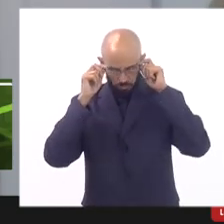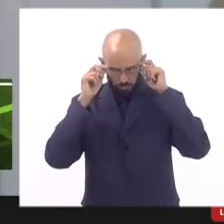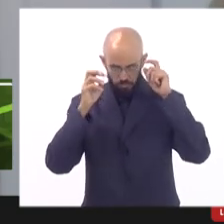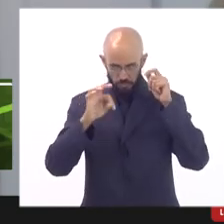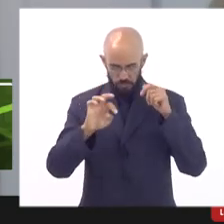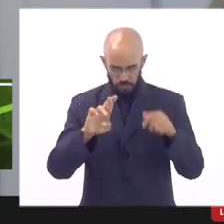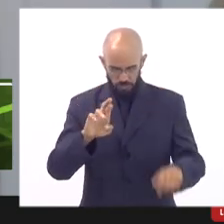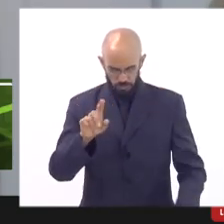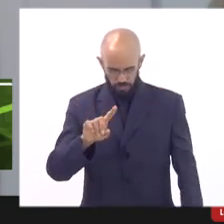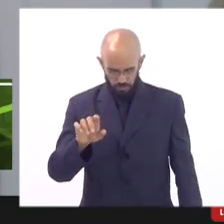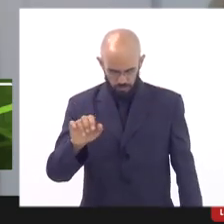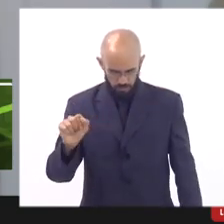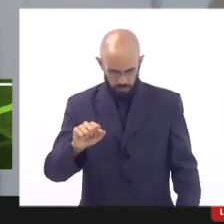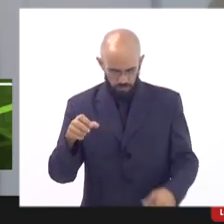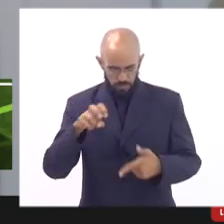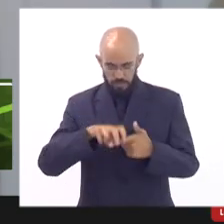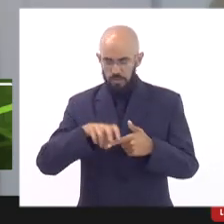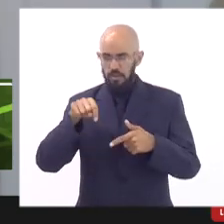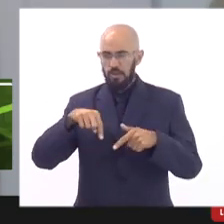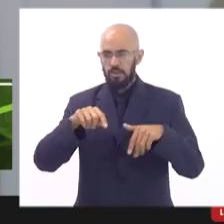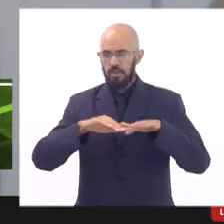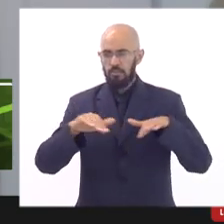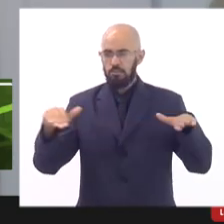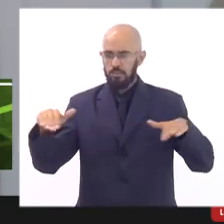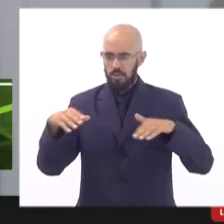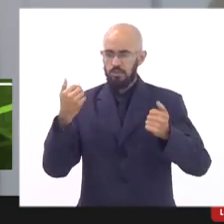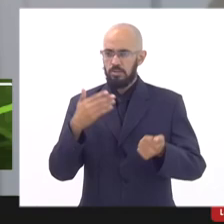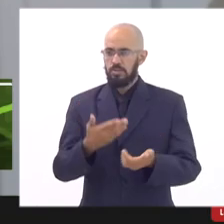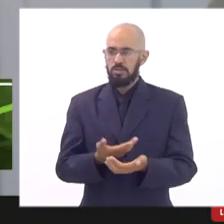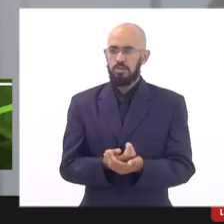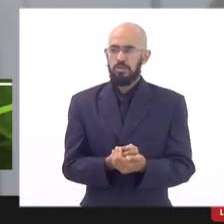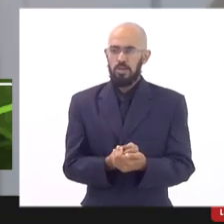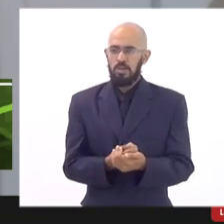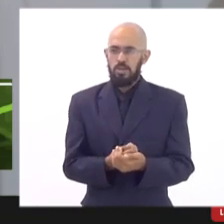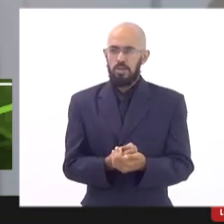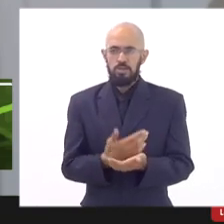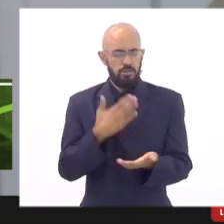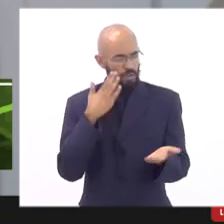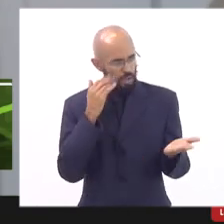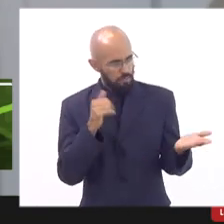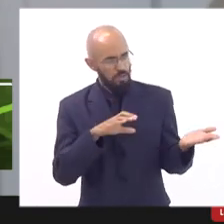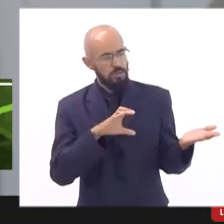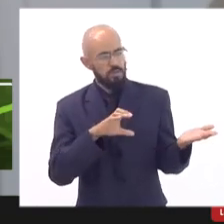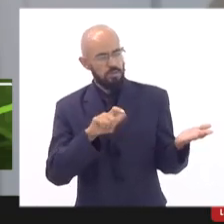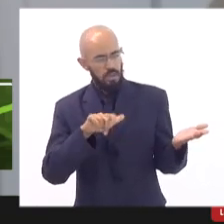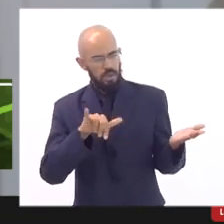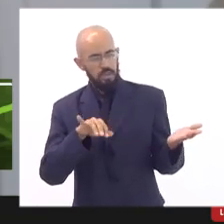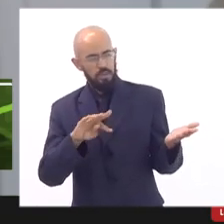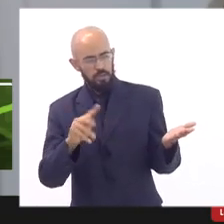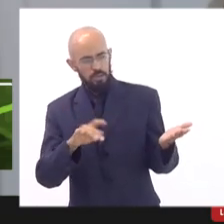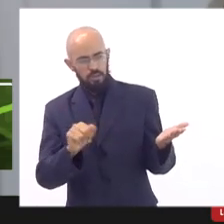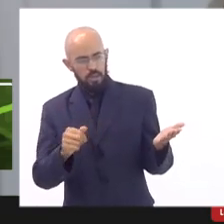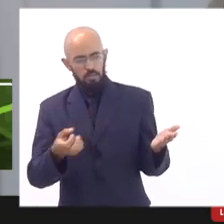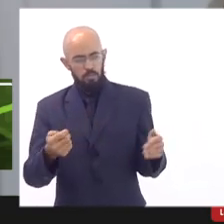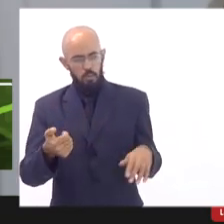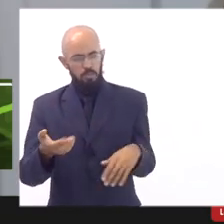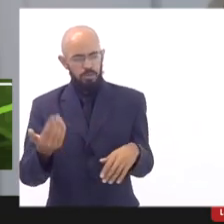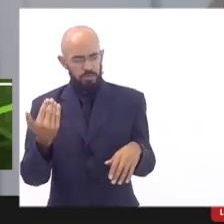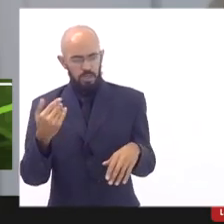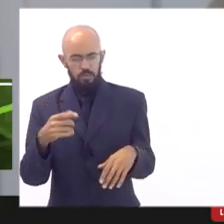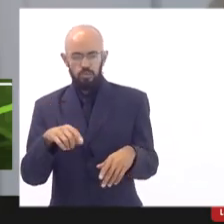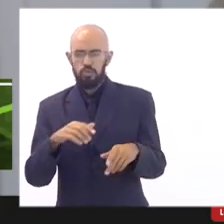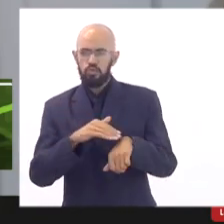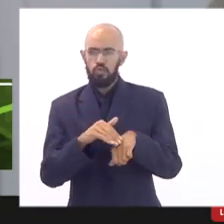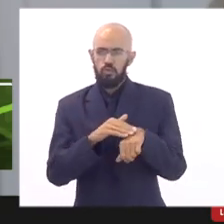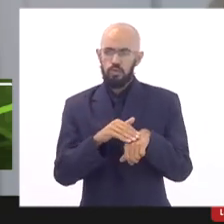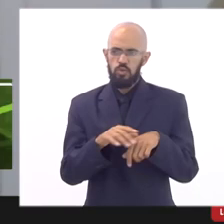sentado aqui nessa mesa toda escura por semana então Celinha a gente conversou recentemente né Celinha então assim a